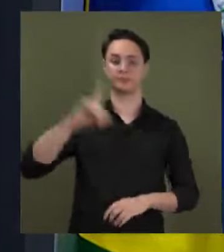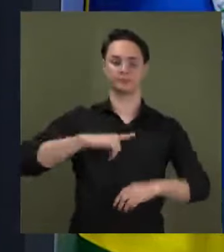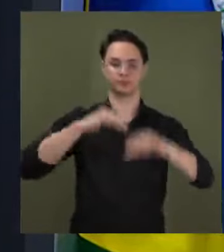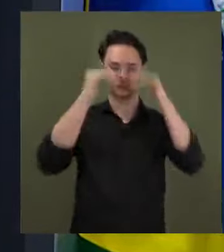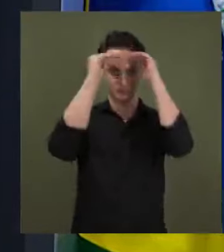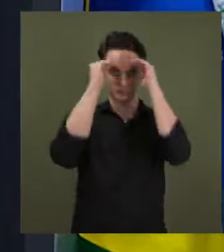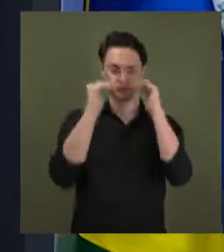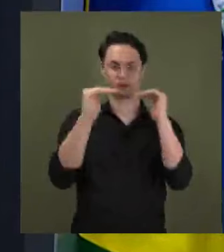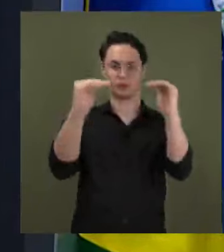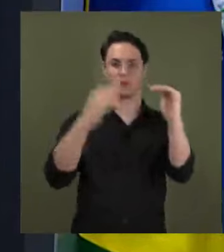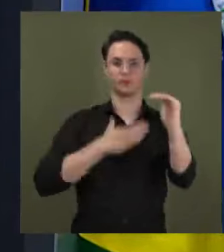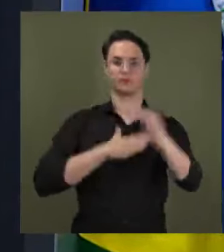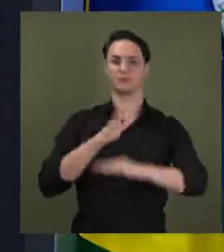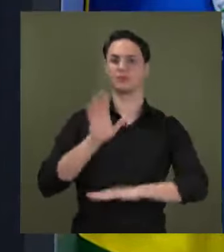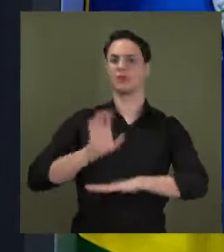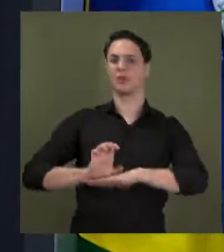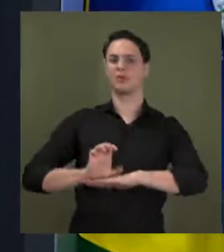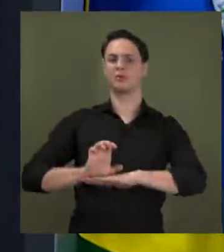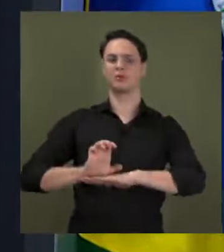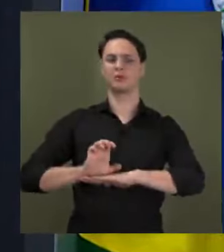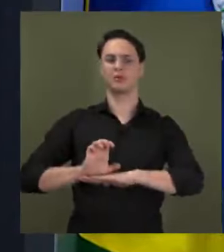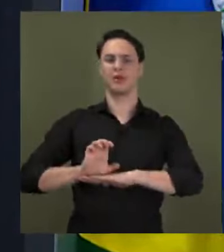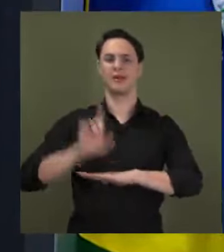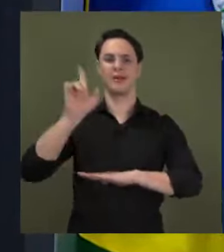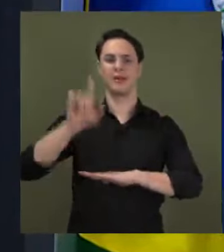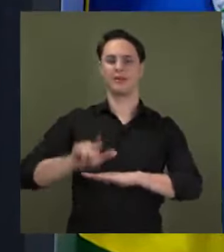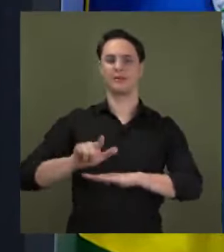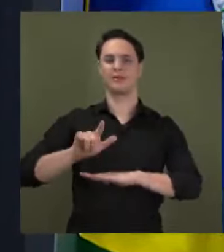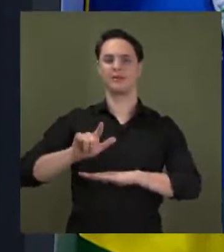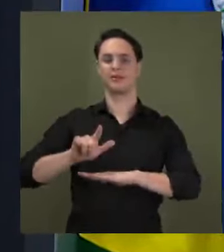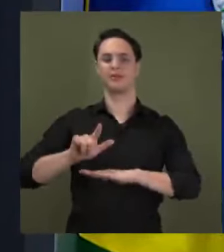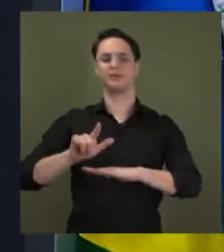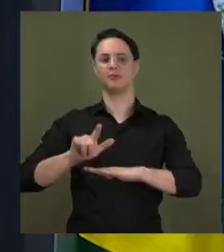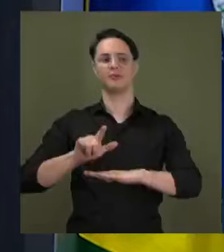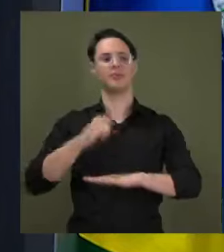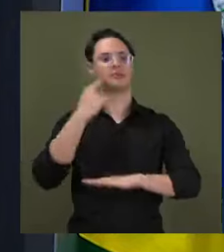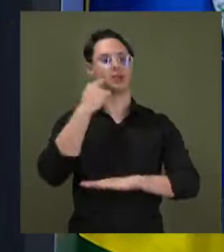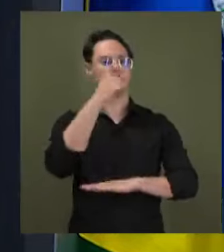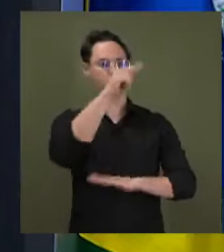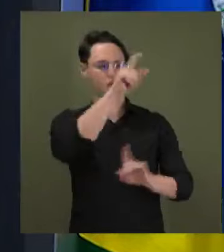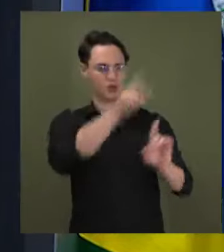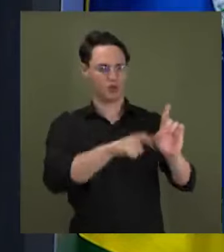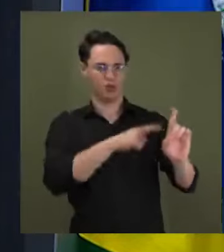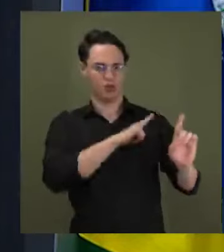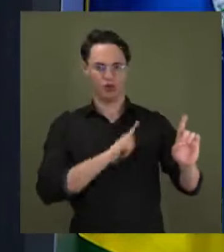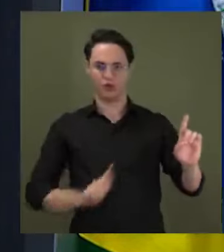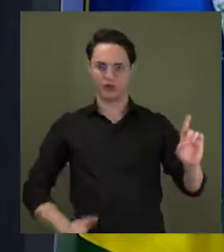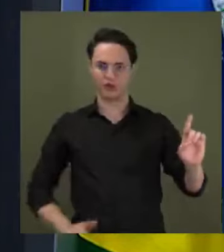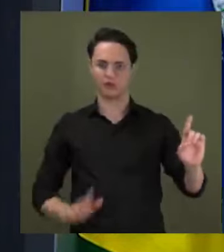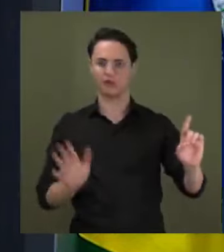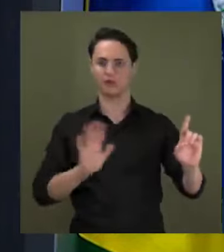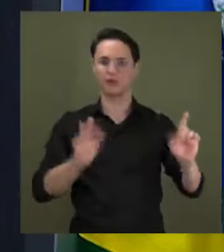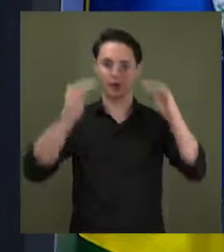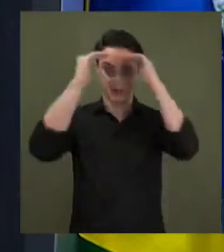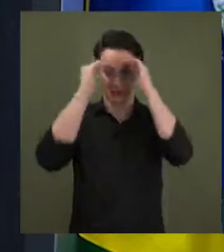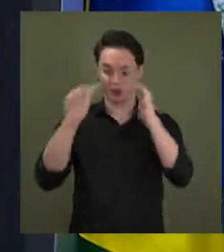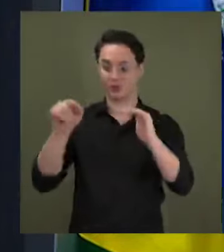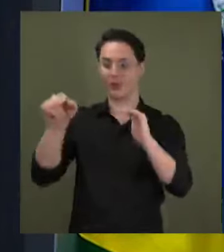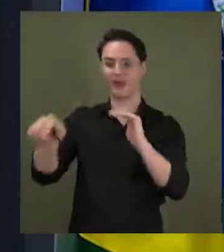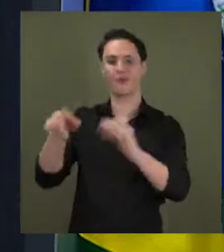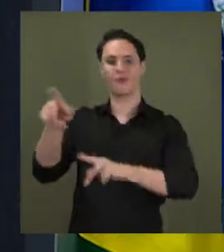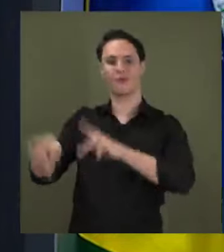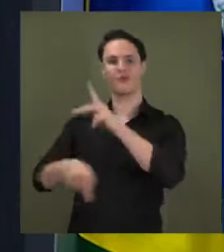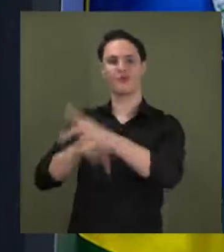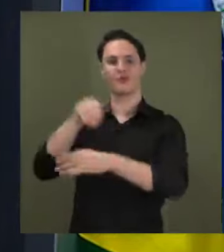que eu tenho com o meu estado, ele vai além do respeito com a pessoa do governador. O respeito que eu tenho são com os votos que eu